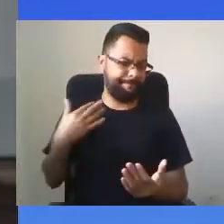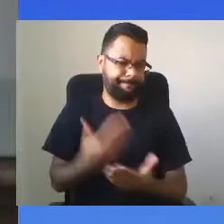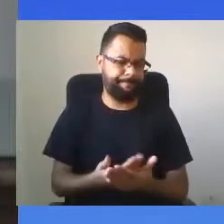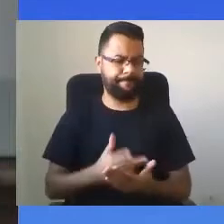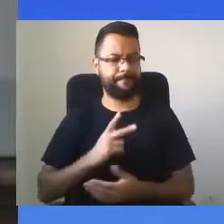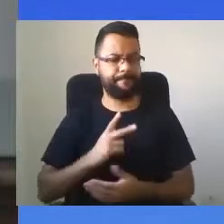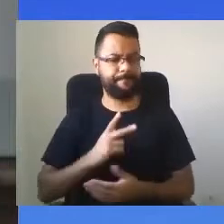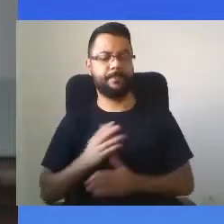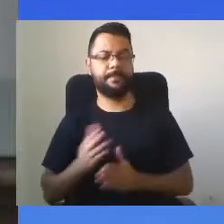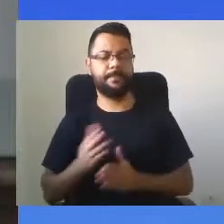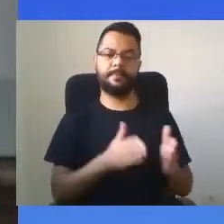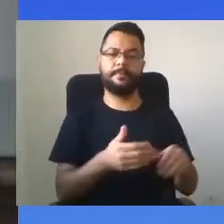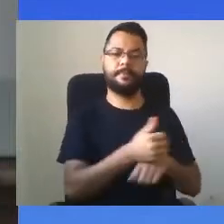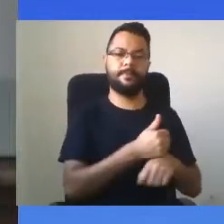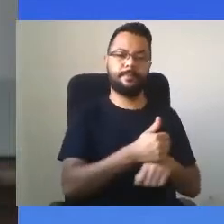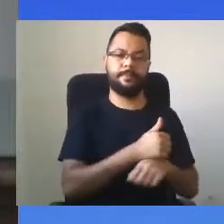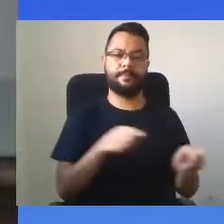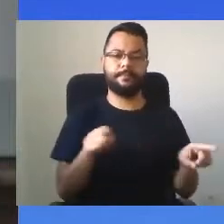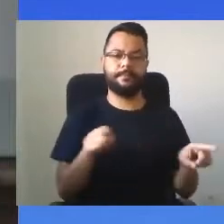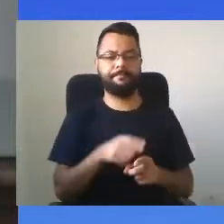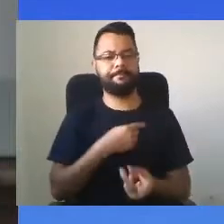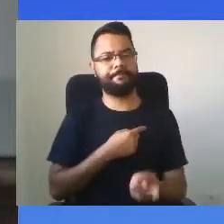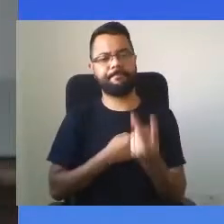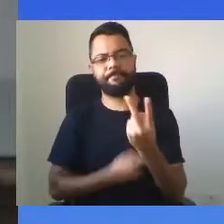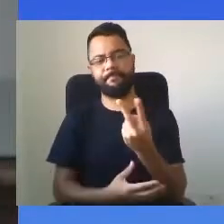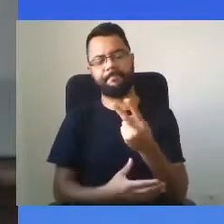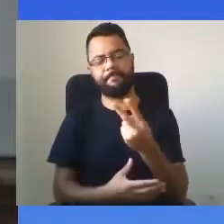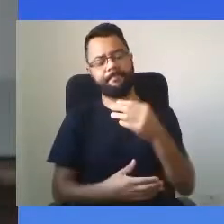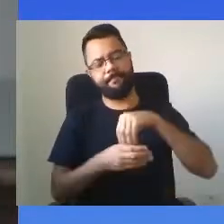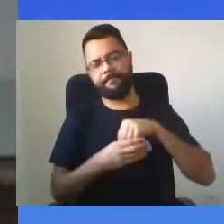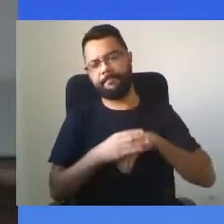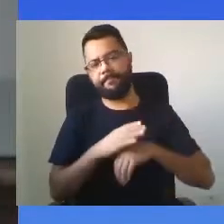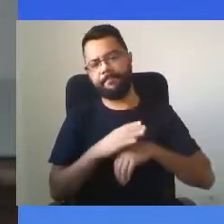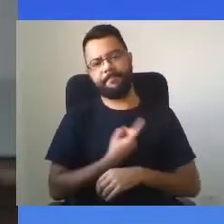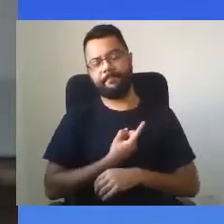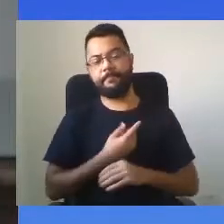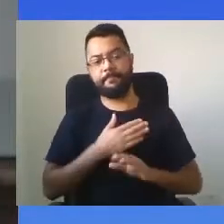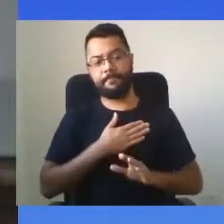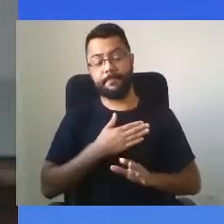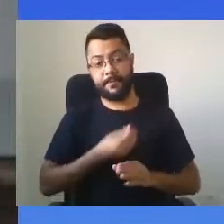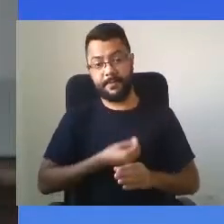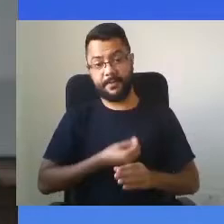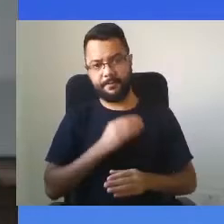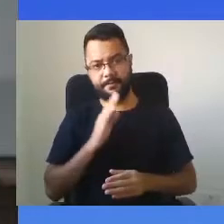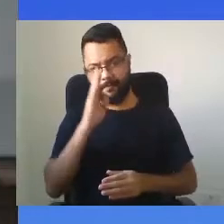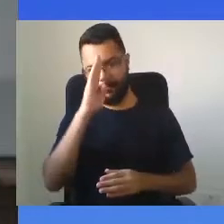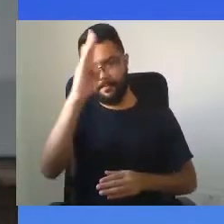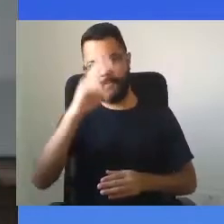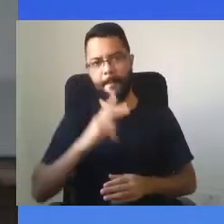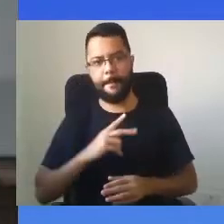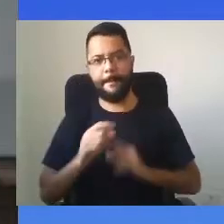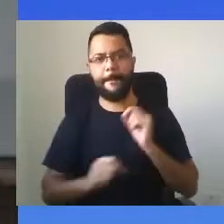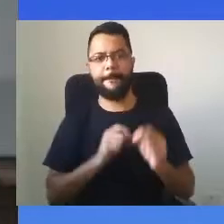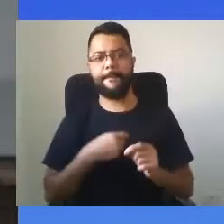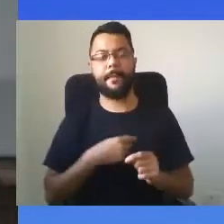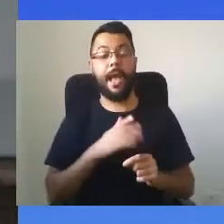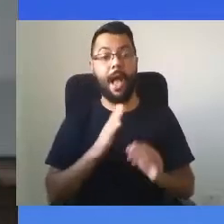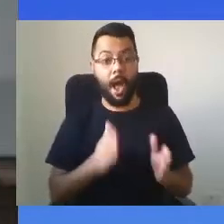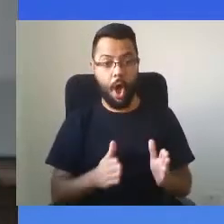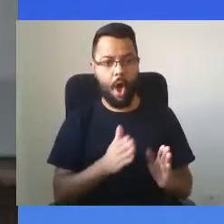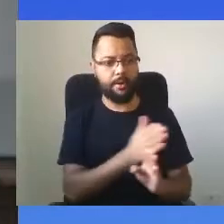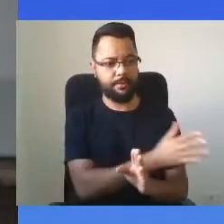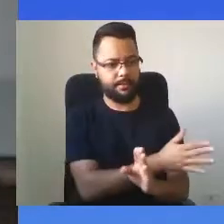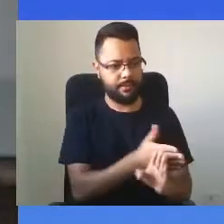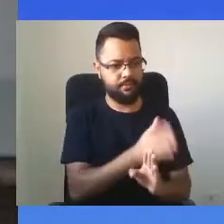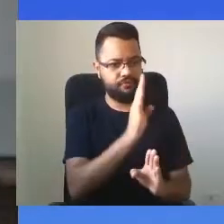pautadas por essas premissas. E teremos mais quatro anos para manter e colocar o nome da Universidade Federal